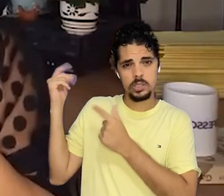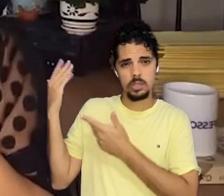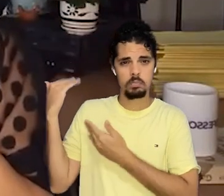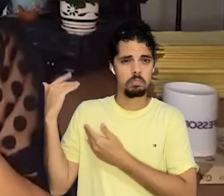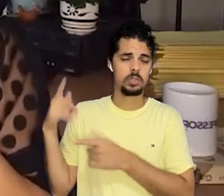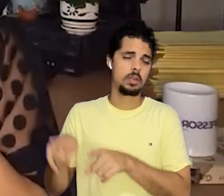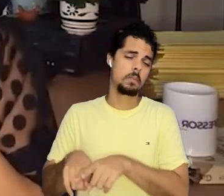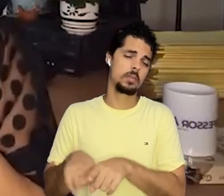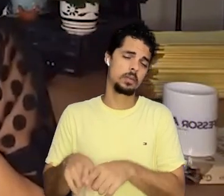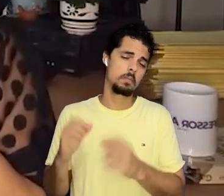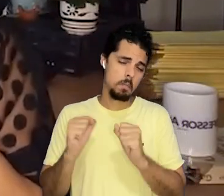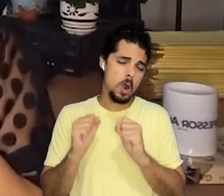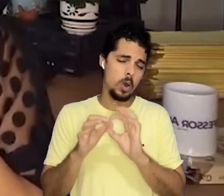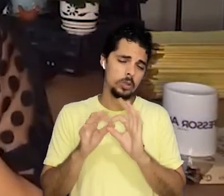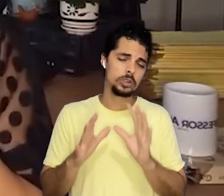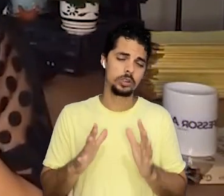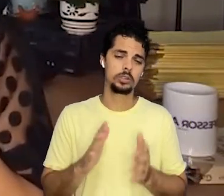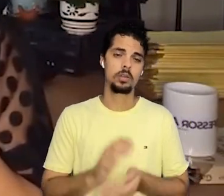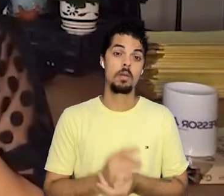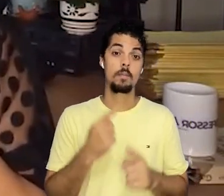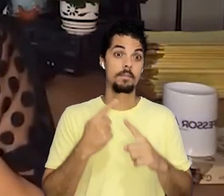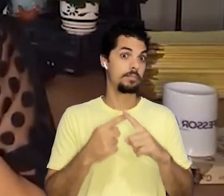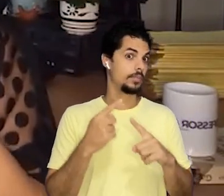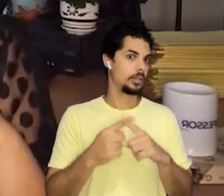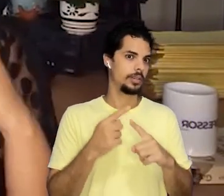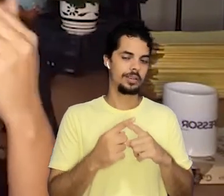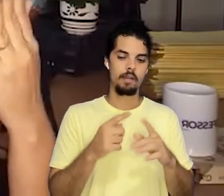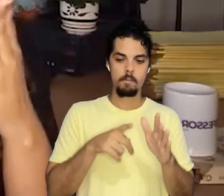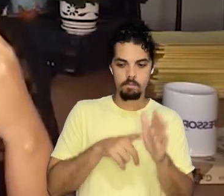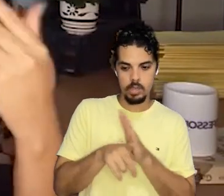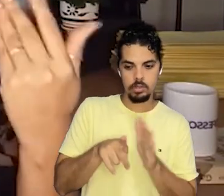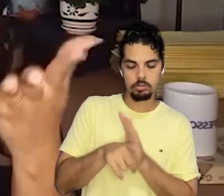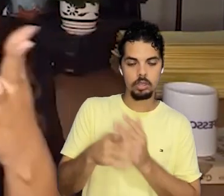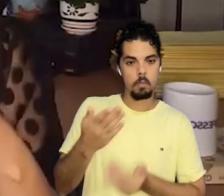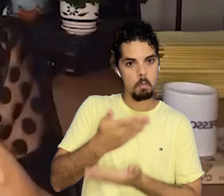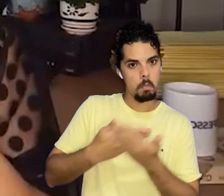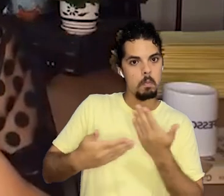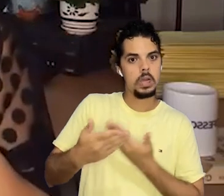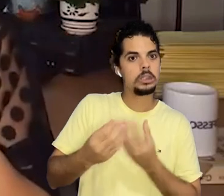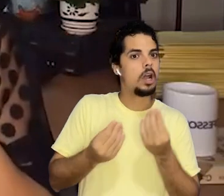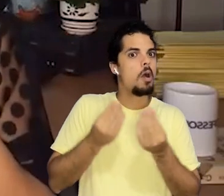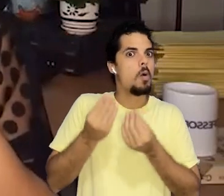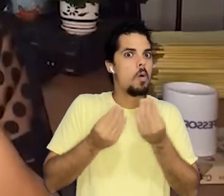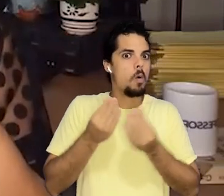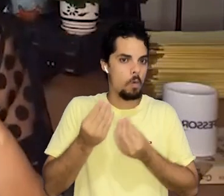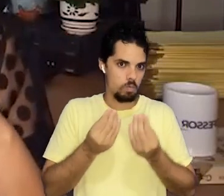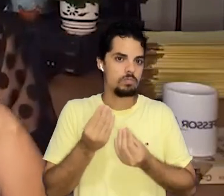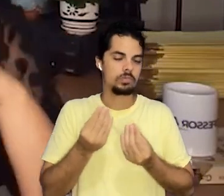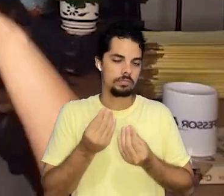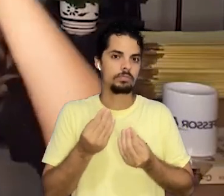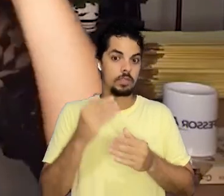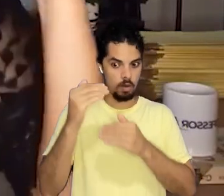questionar, de fato, quem participou, que